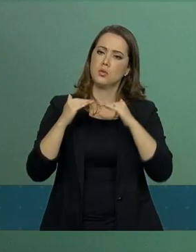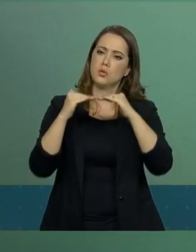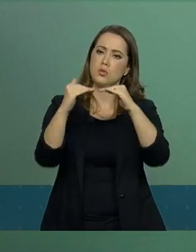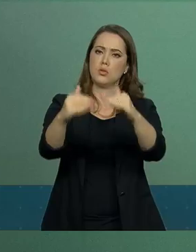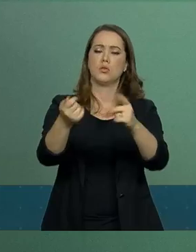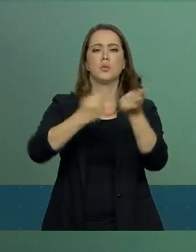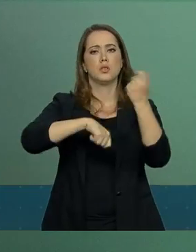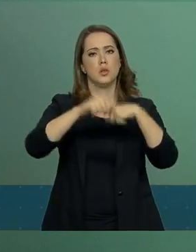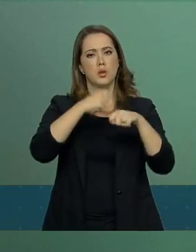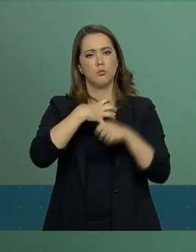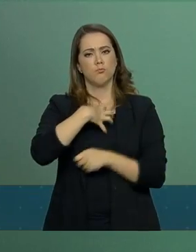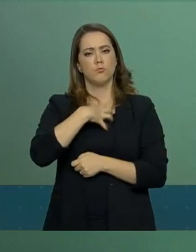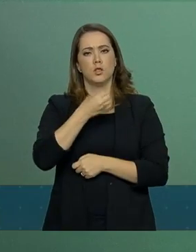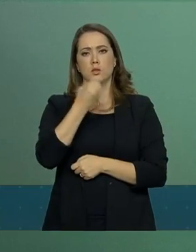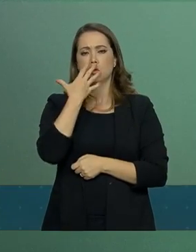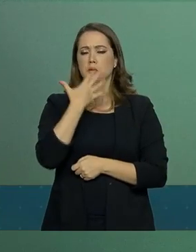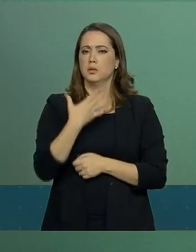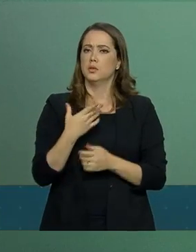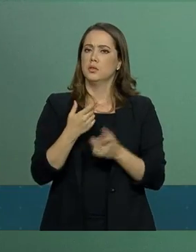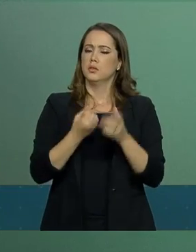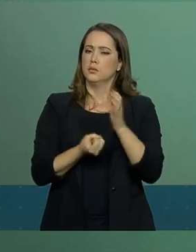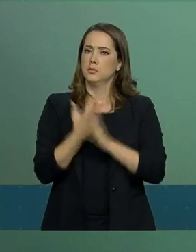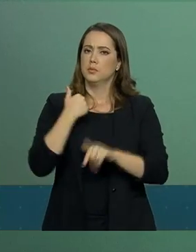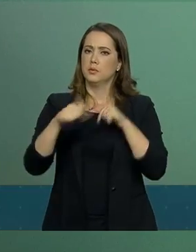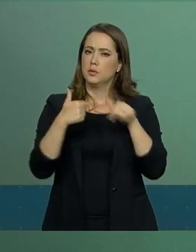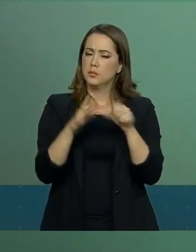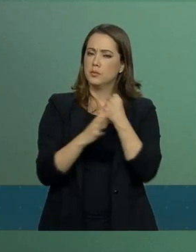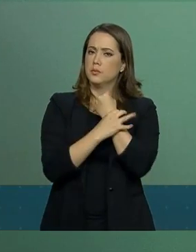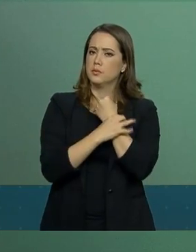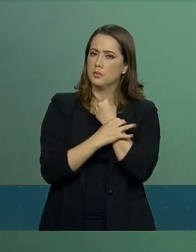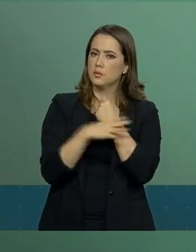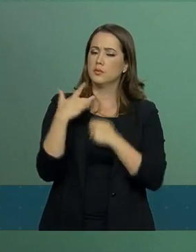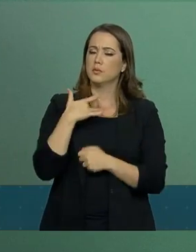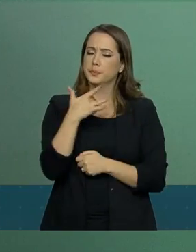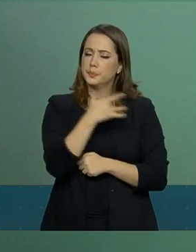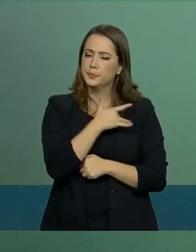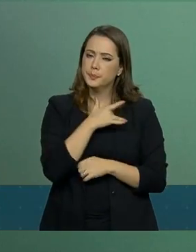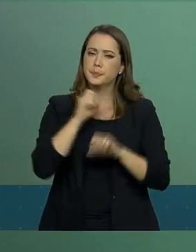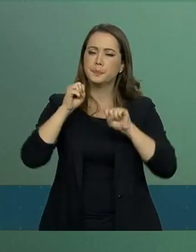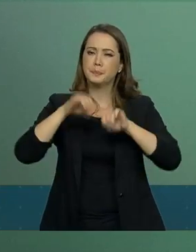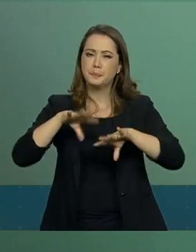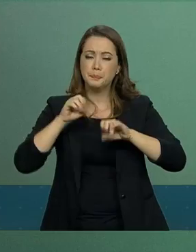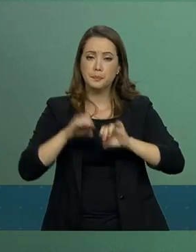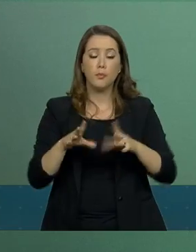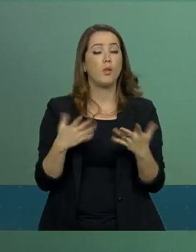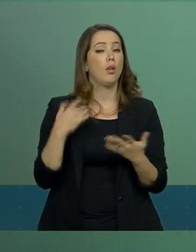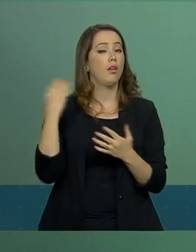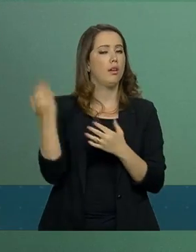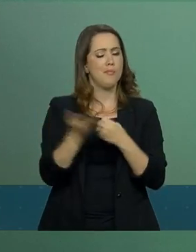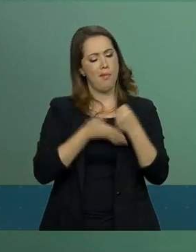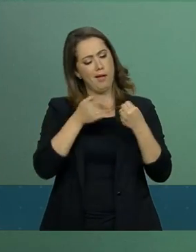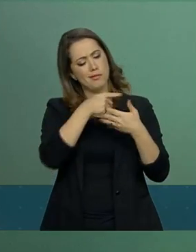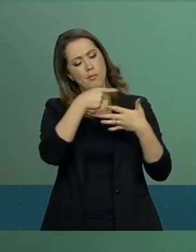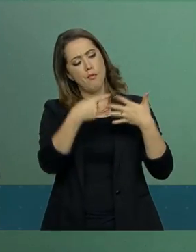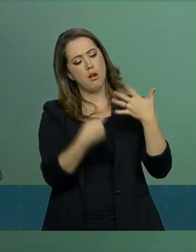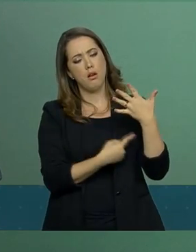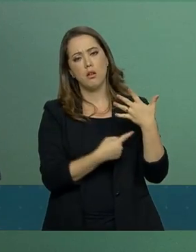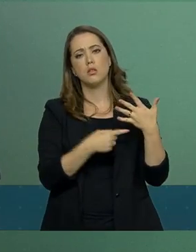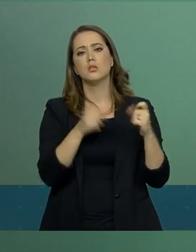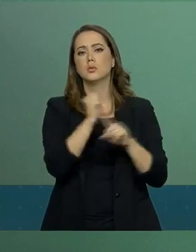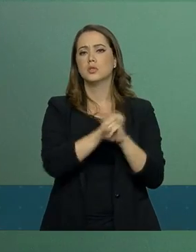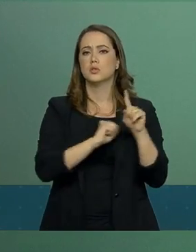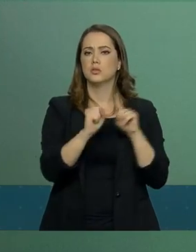econômica, bem-estar social, emprego, segurança, educação, saúde, que são pontos essenciais de uma sociedade bem